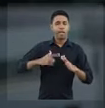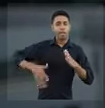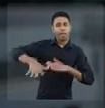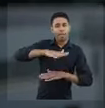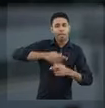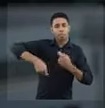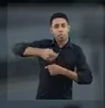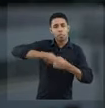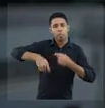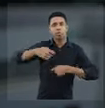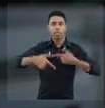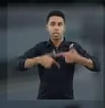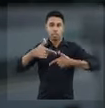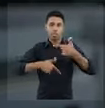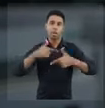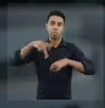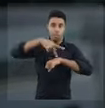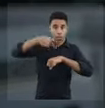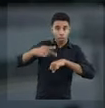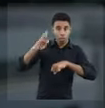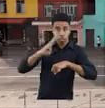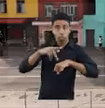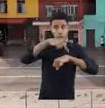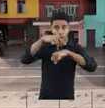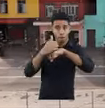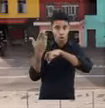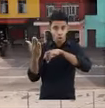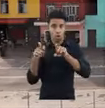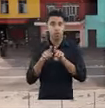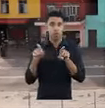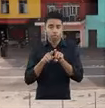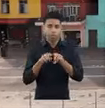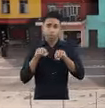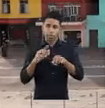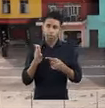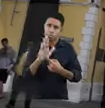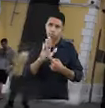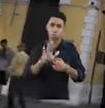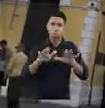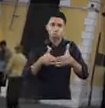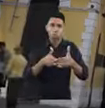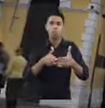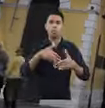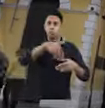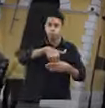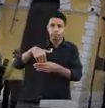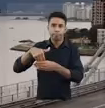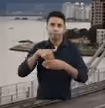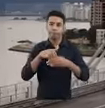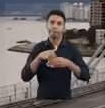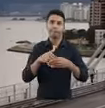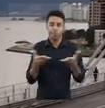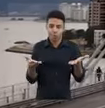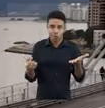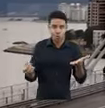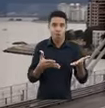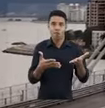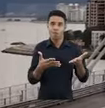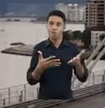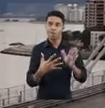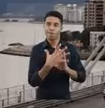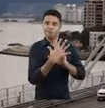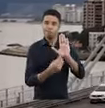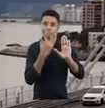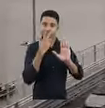interno e externo e com grande número de empregados. Nos últimos tempos, esse assédio eleitoral, esse novo formato, se notabilizou